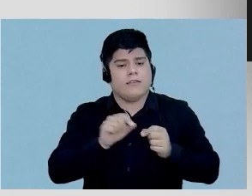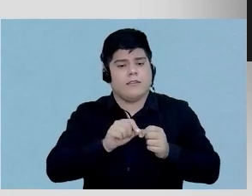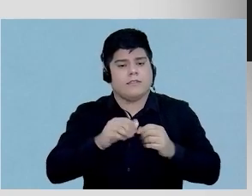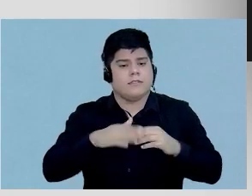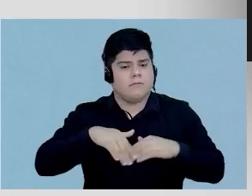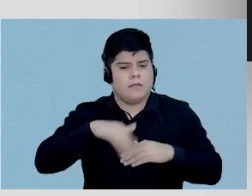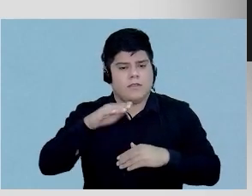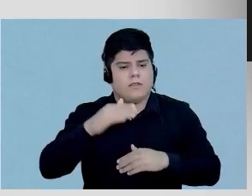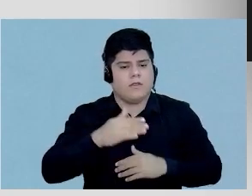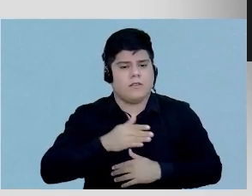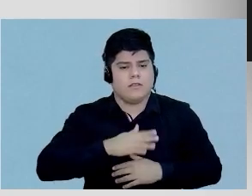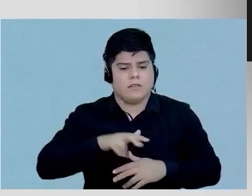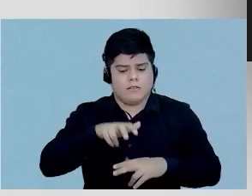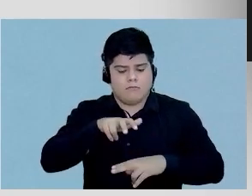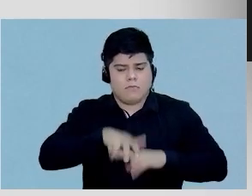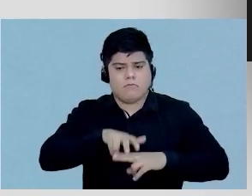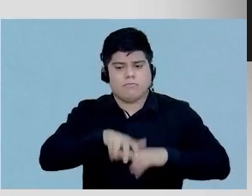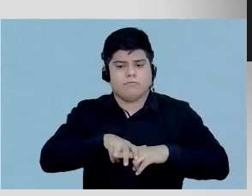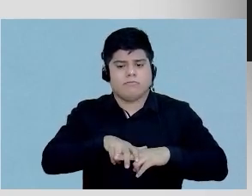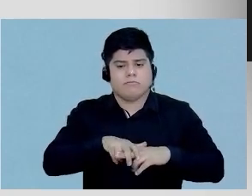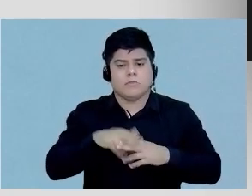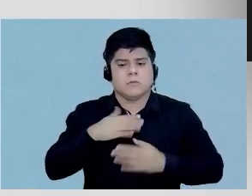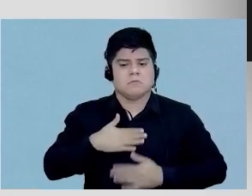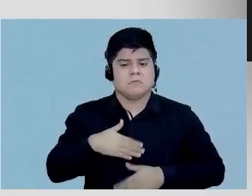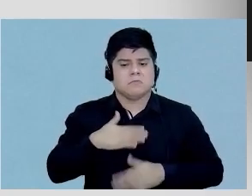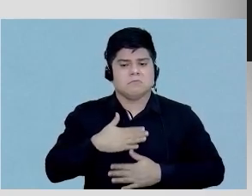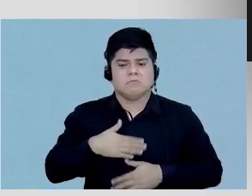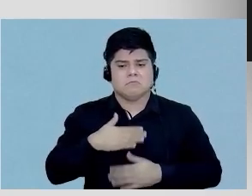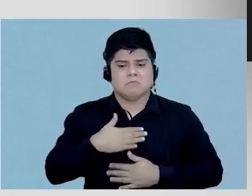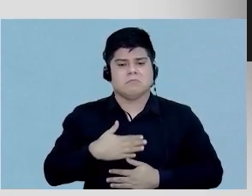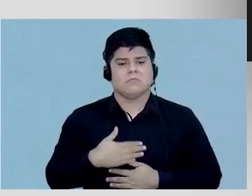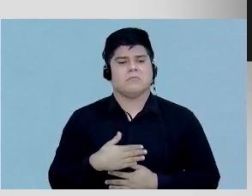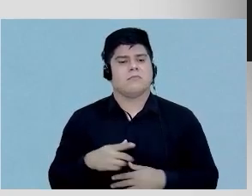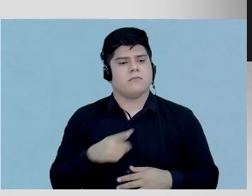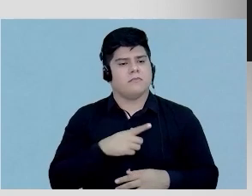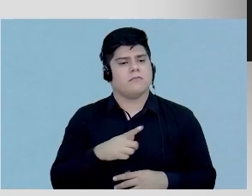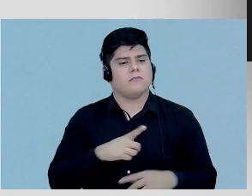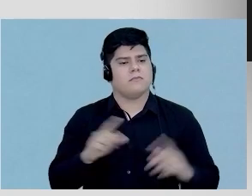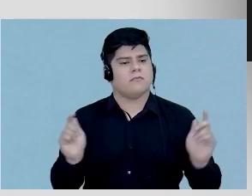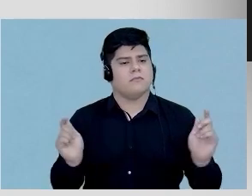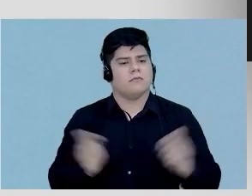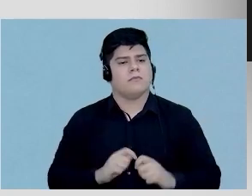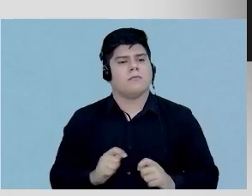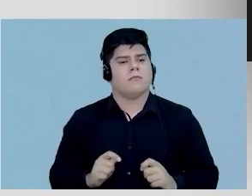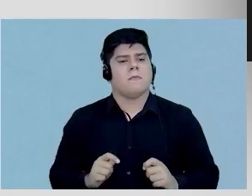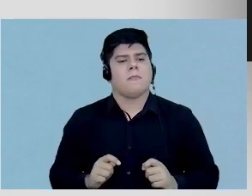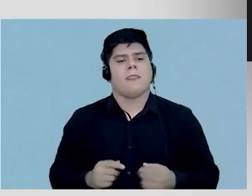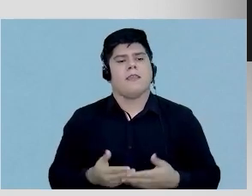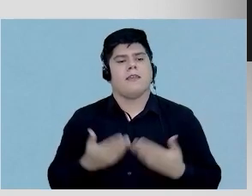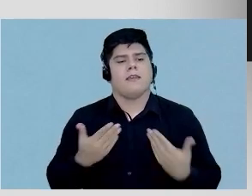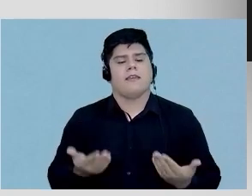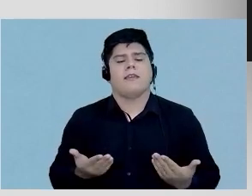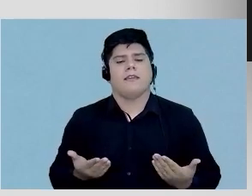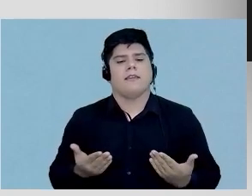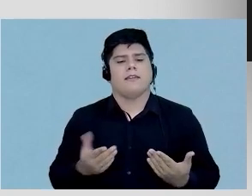parte das imagens na posição sentada, muito confortável e que tem a capacidade de receber pacientes